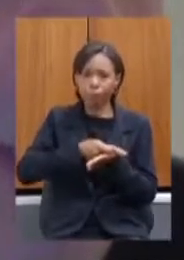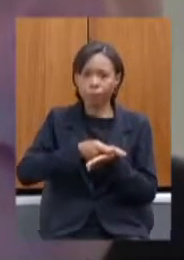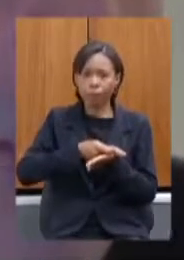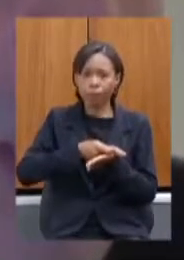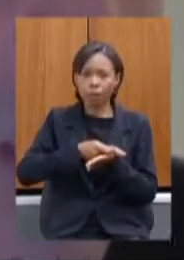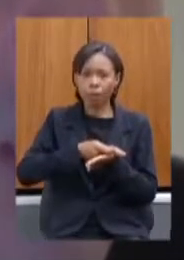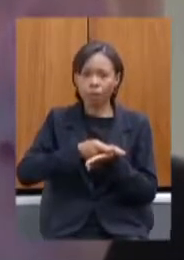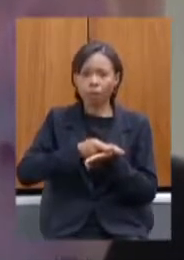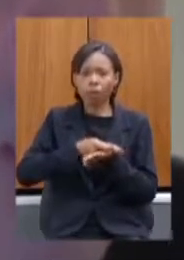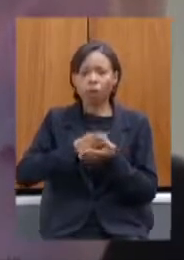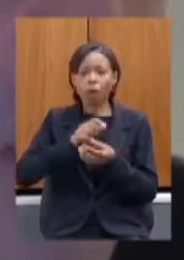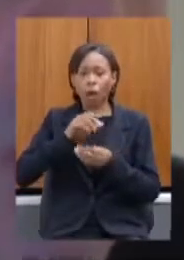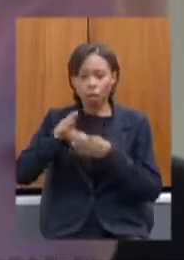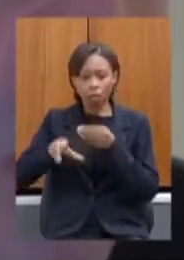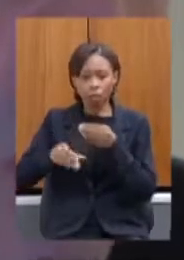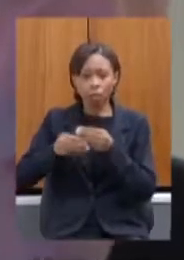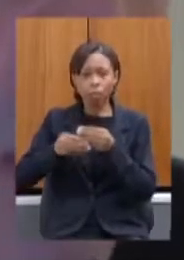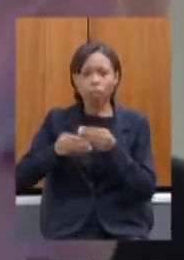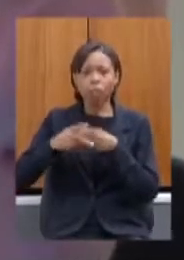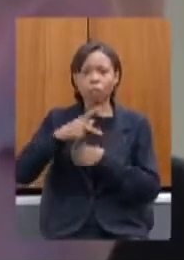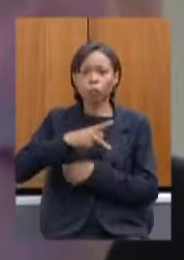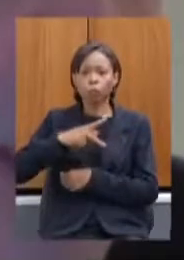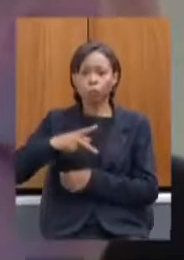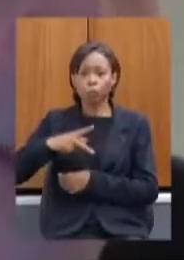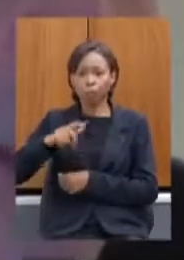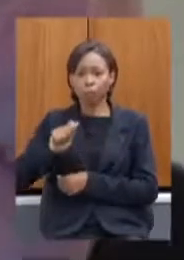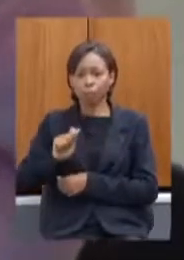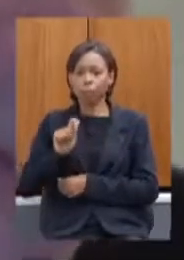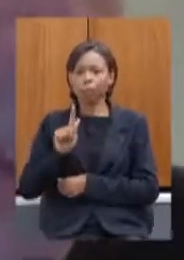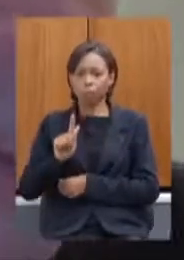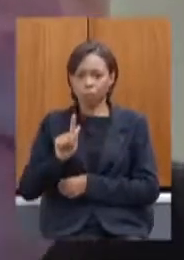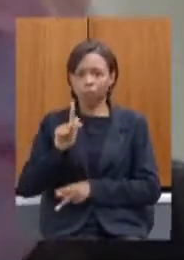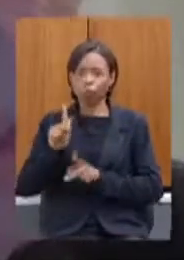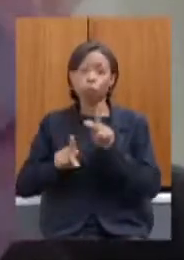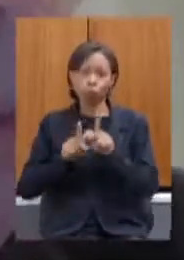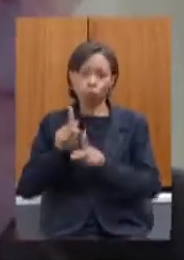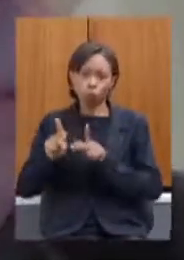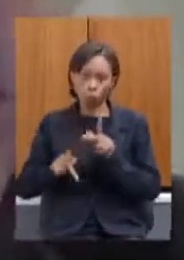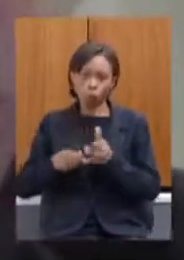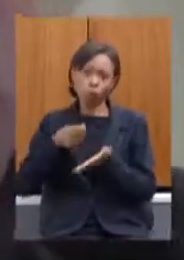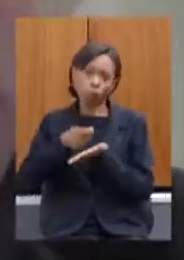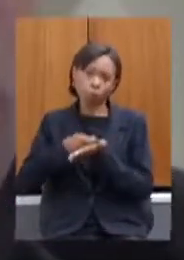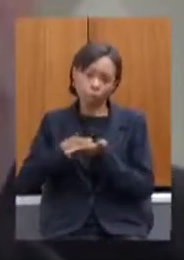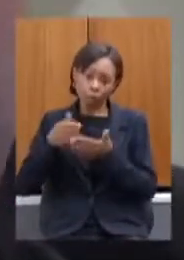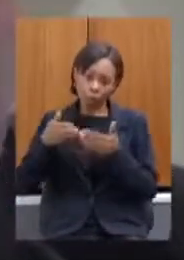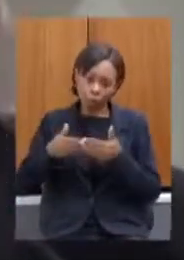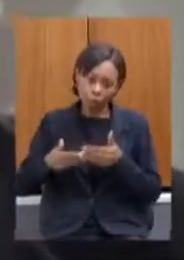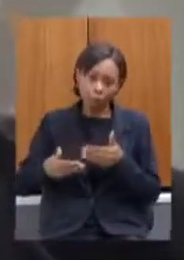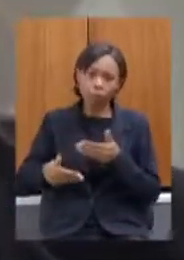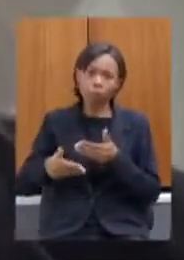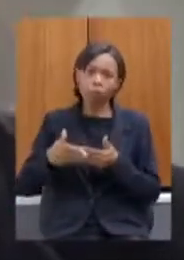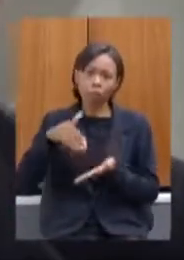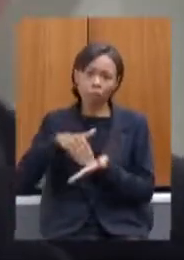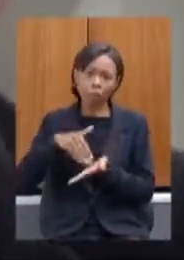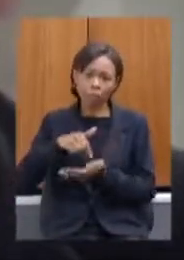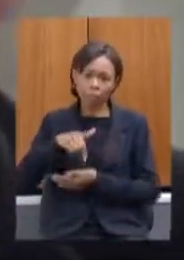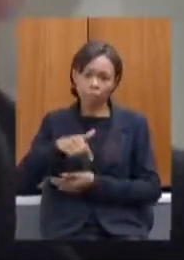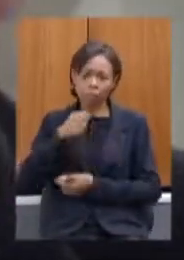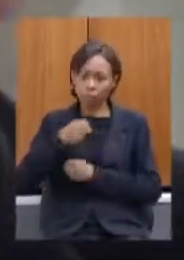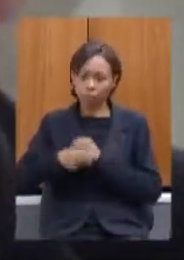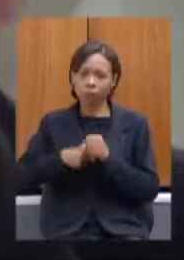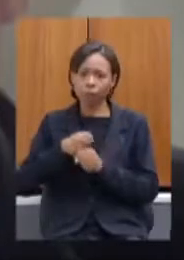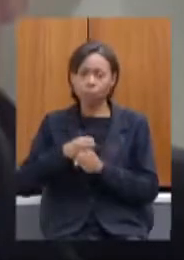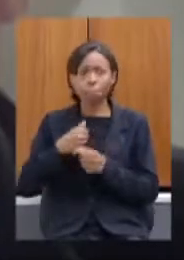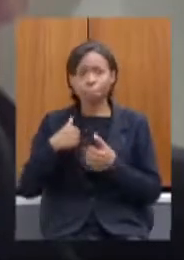emendas de participação popular nesse restante de ano bom a minha opinião deputado